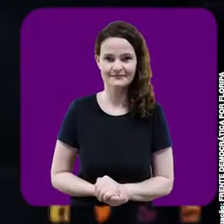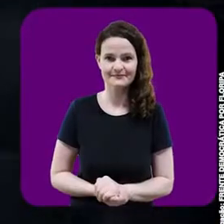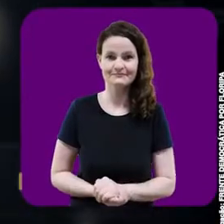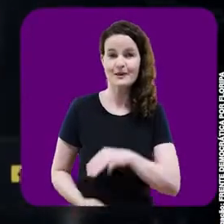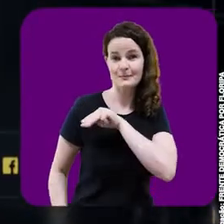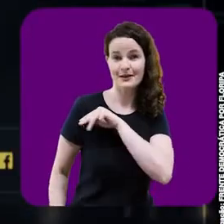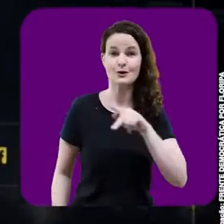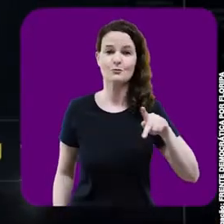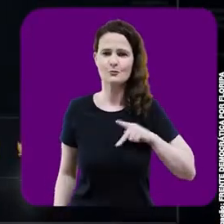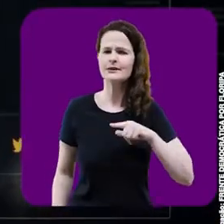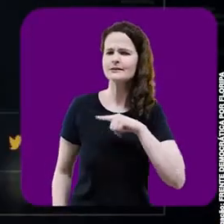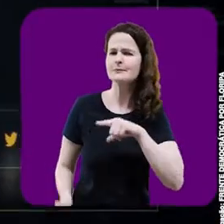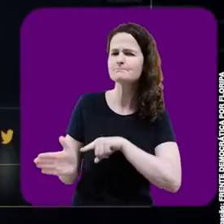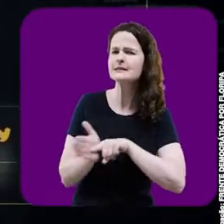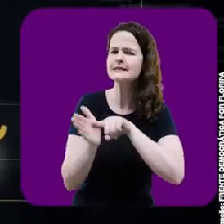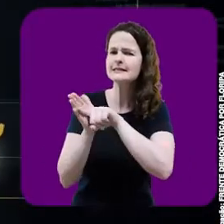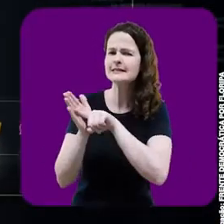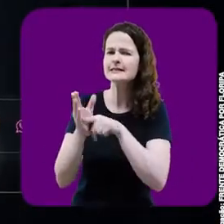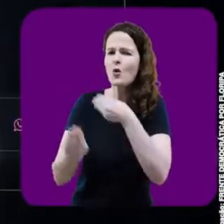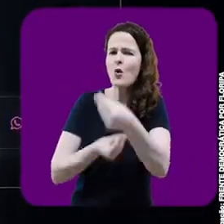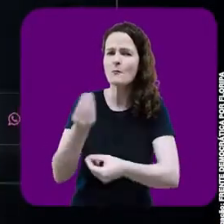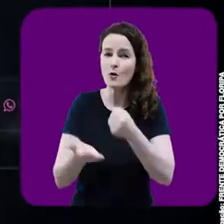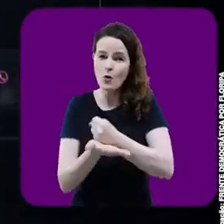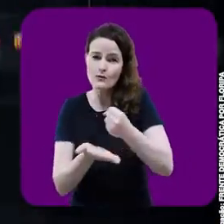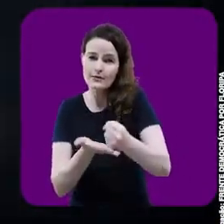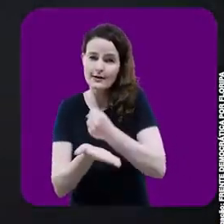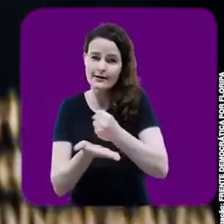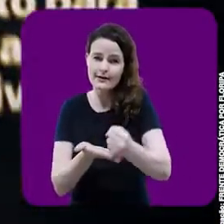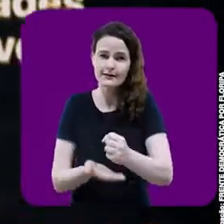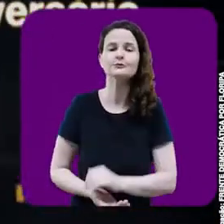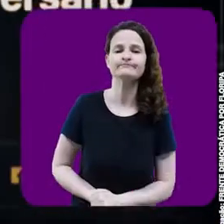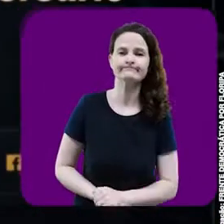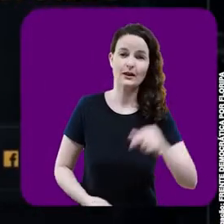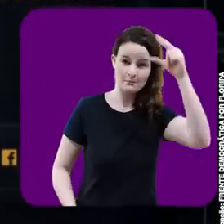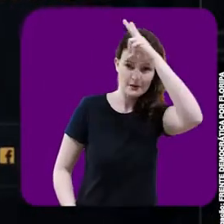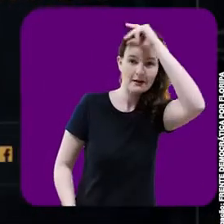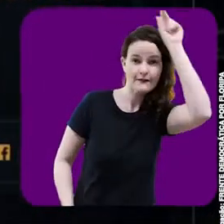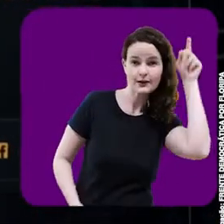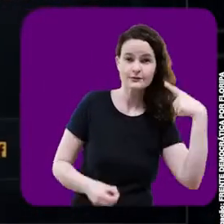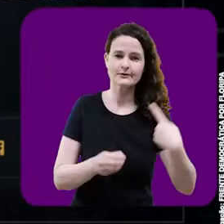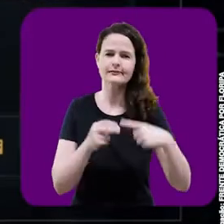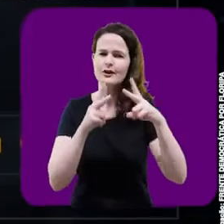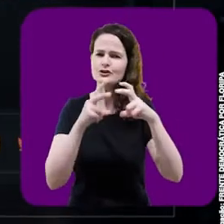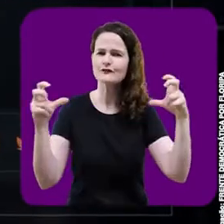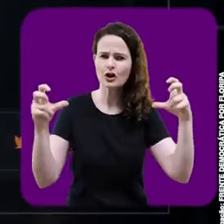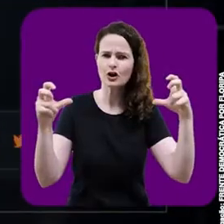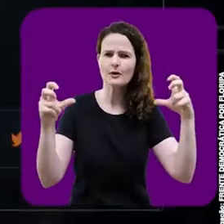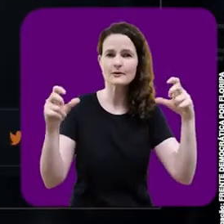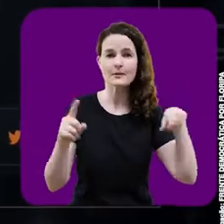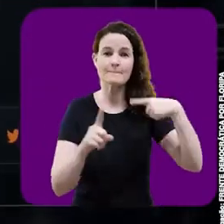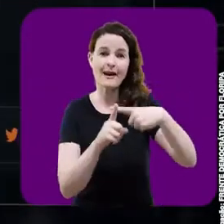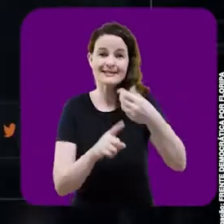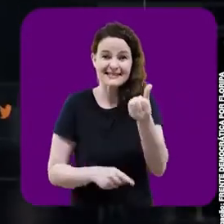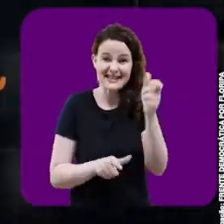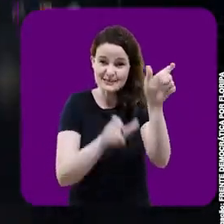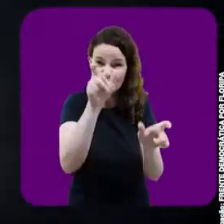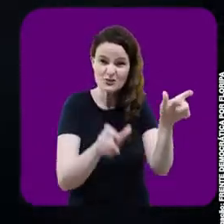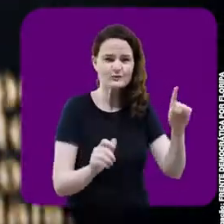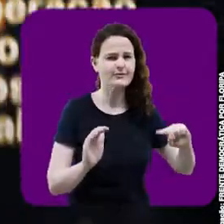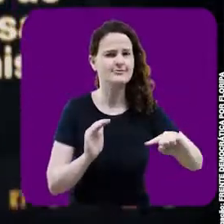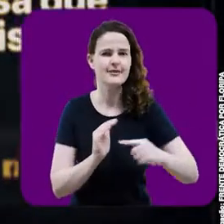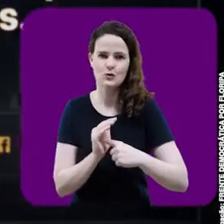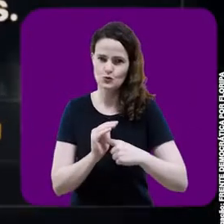Ministério Público, prefeito Jean Loureiro, é detido pela operação federal, prefeito de Florianópolis, e mais seis prefeitos de